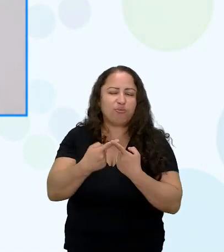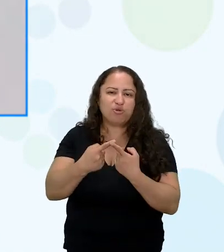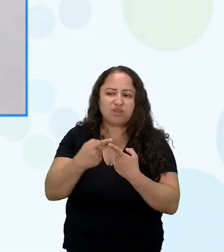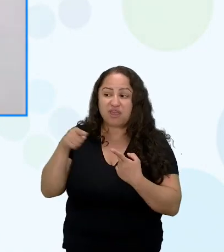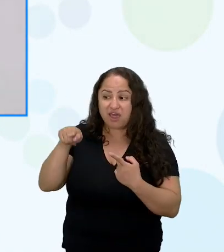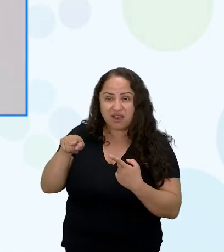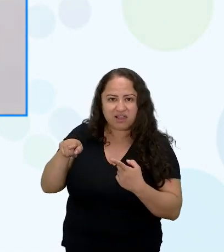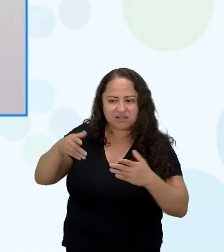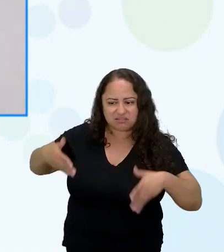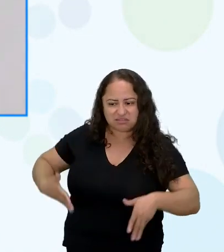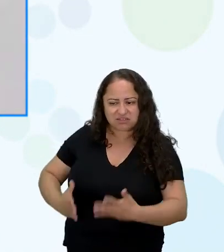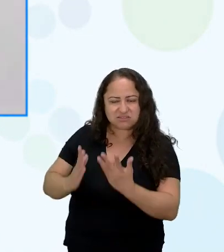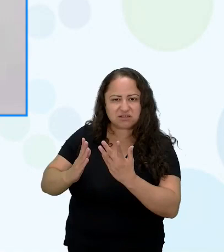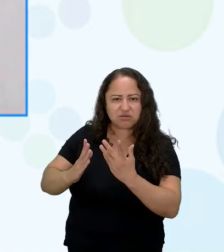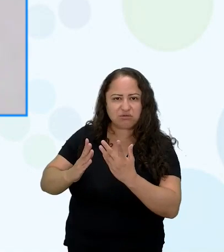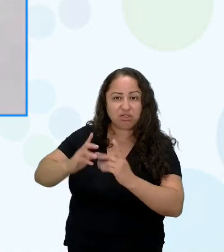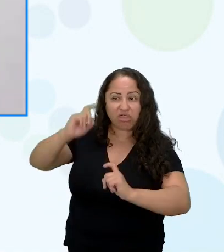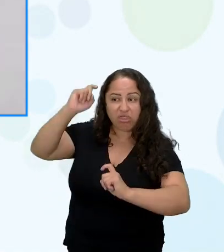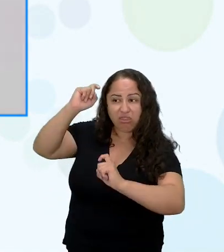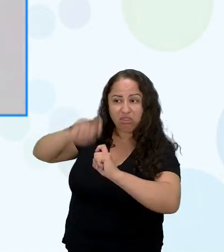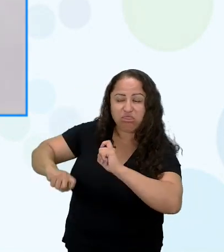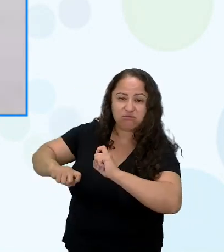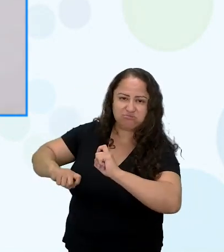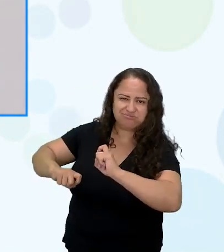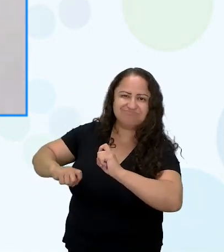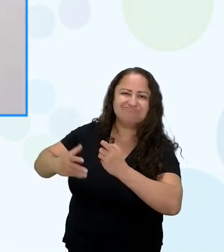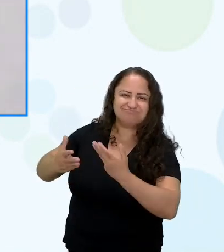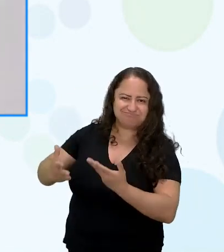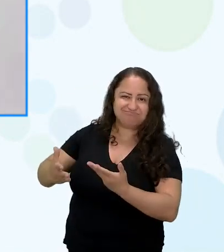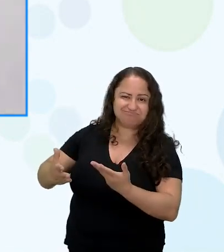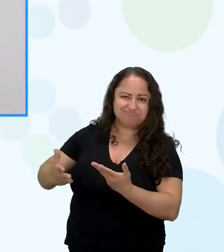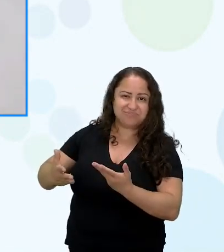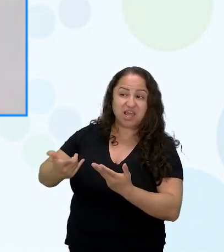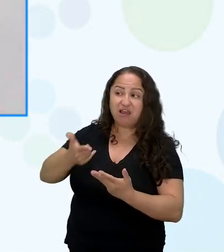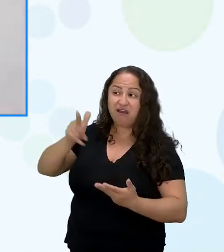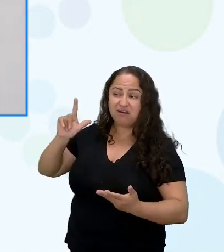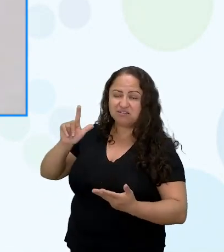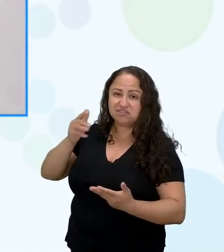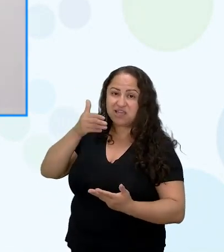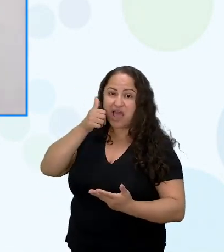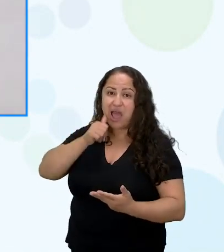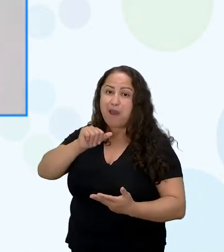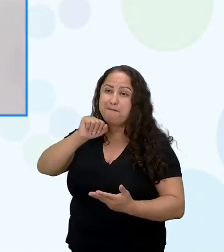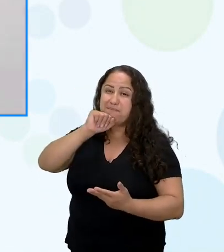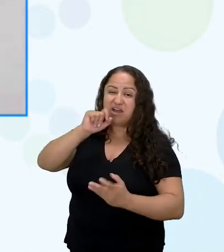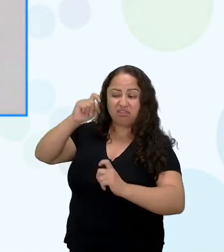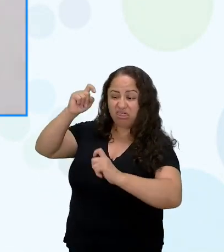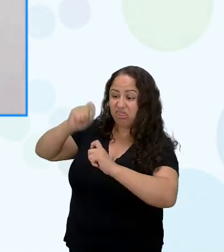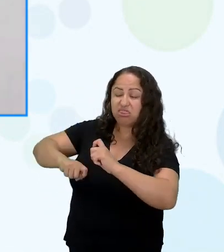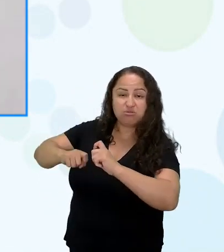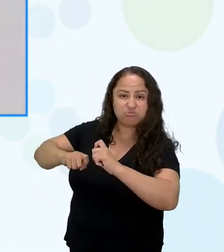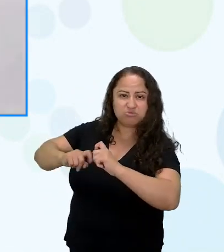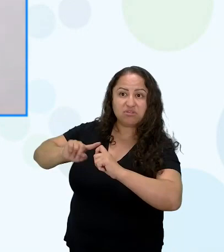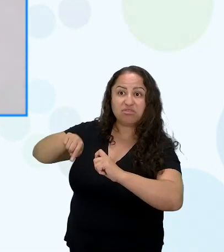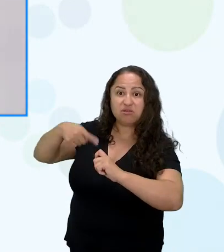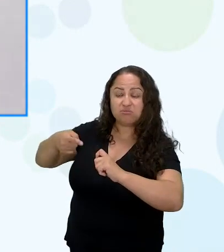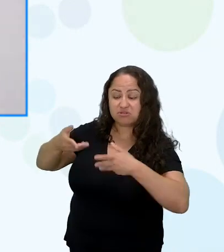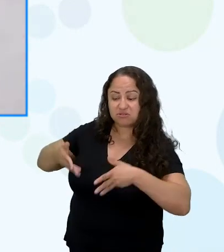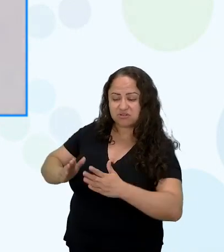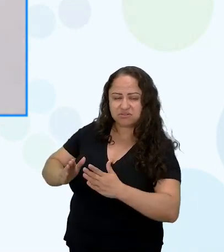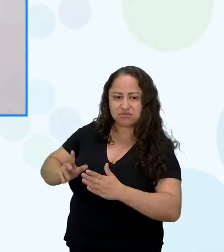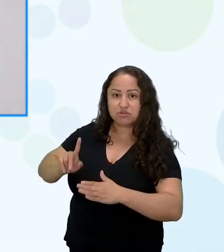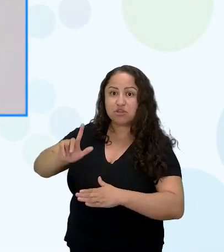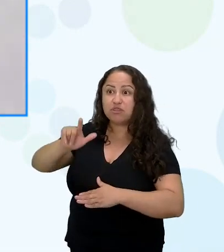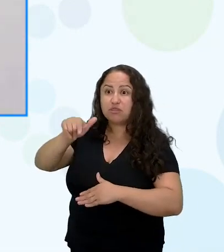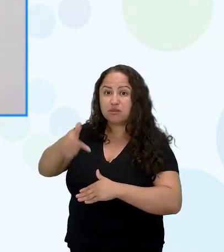né a mãe dela em relação ao marinheiro e quando ela a mãe foi comprada né por